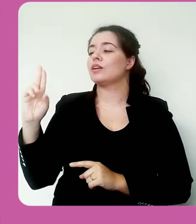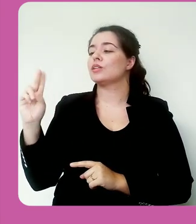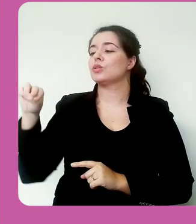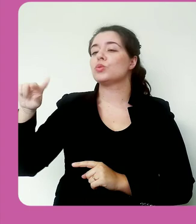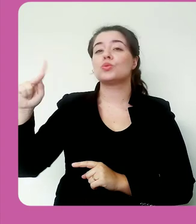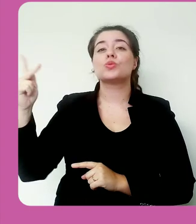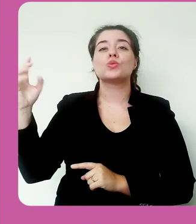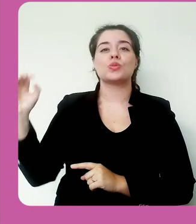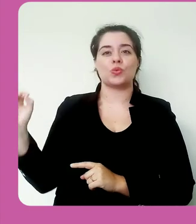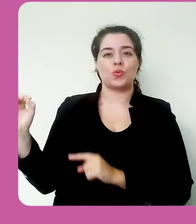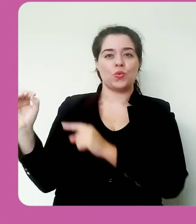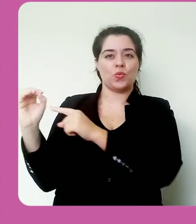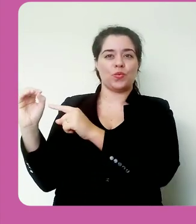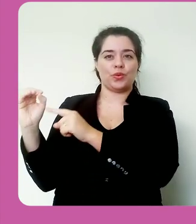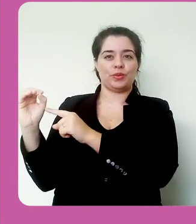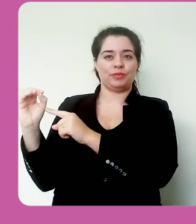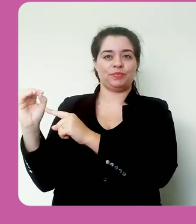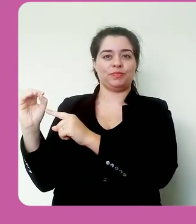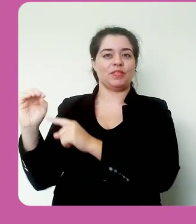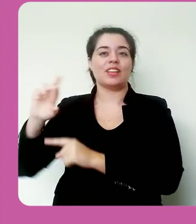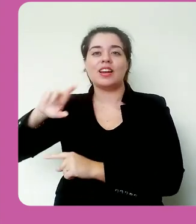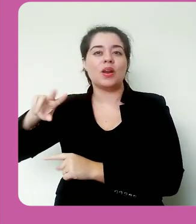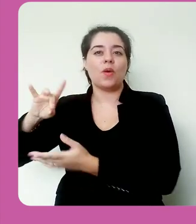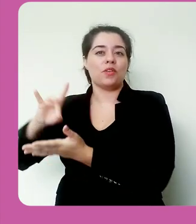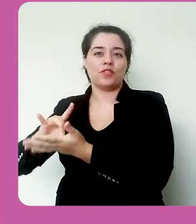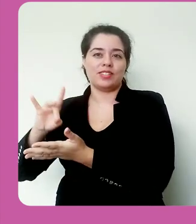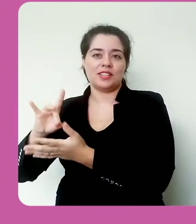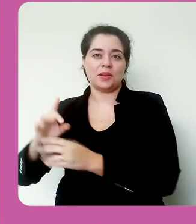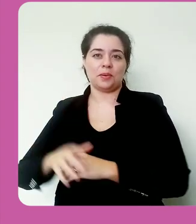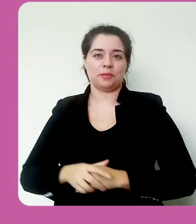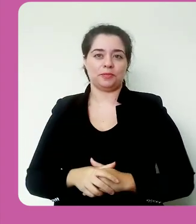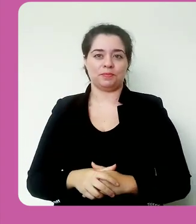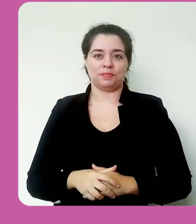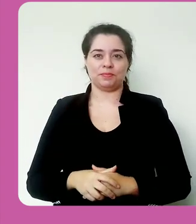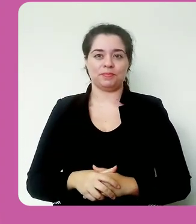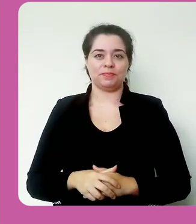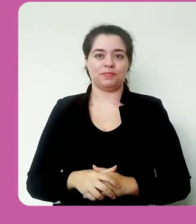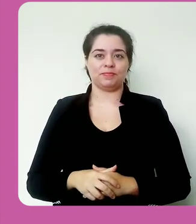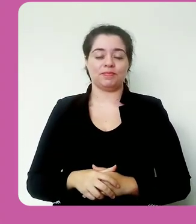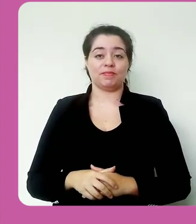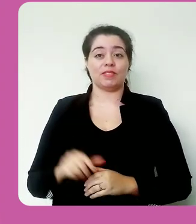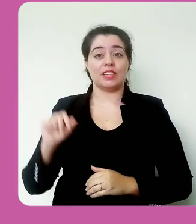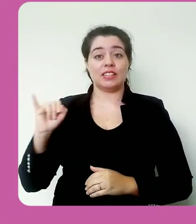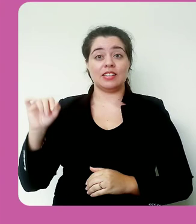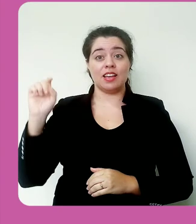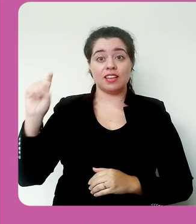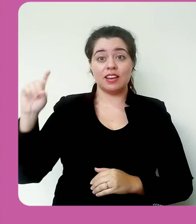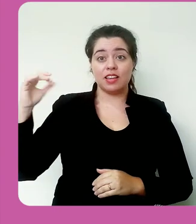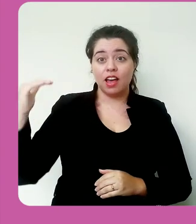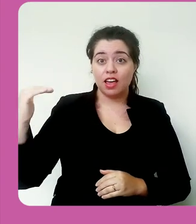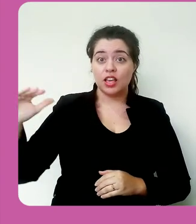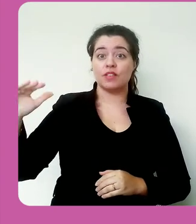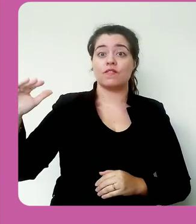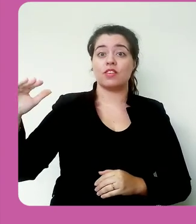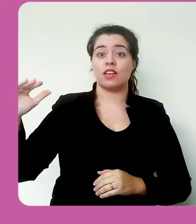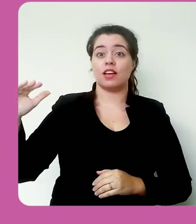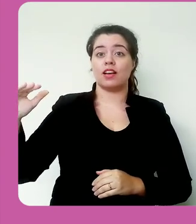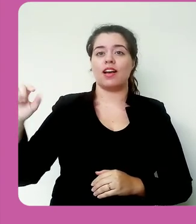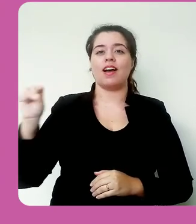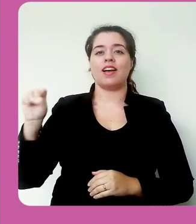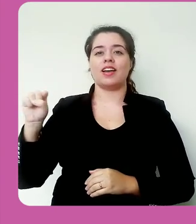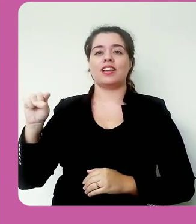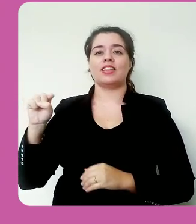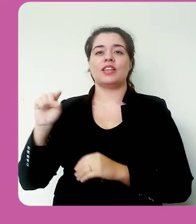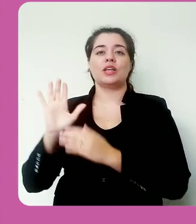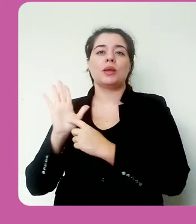enviada. Ó, apareceu aqui, ó, não enviado. Tá vendo? Se ele clicasse no botão enviar,